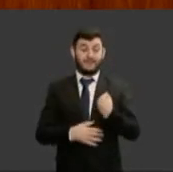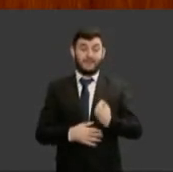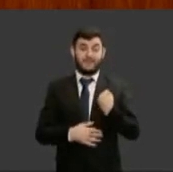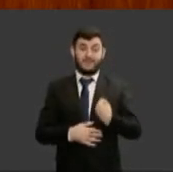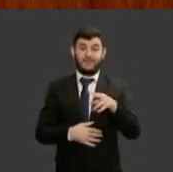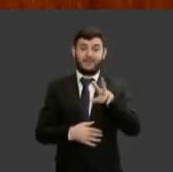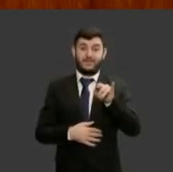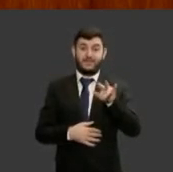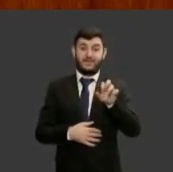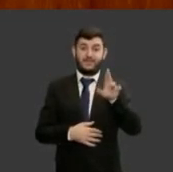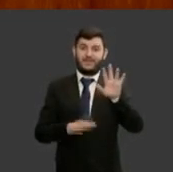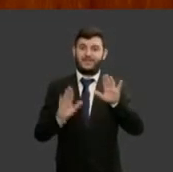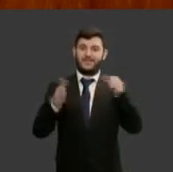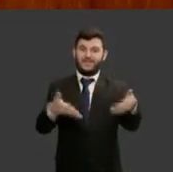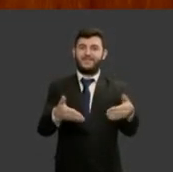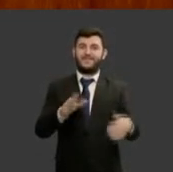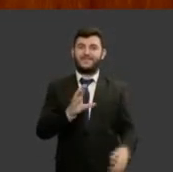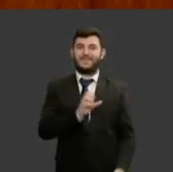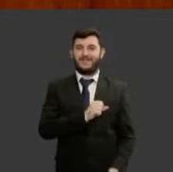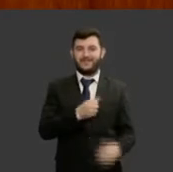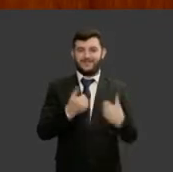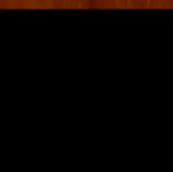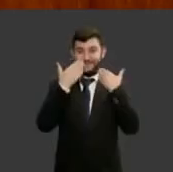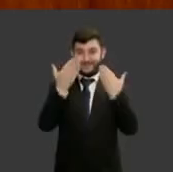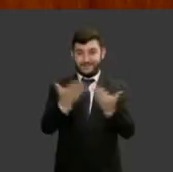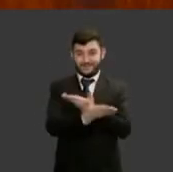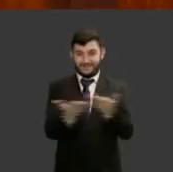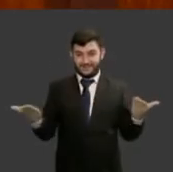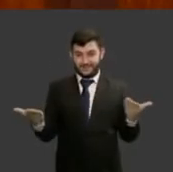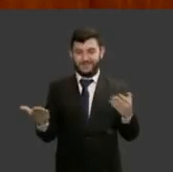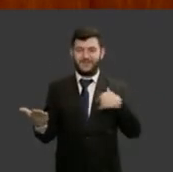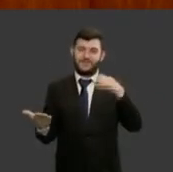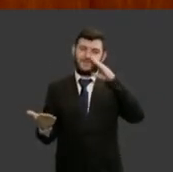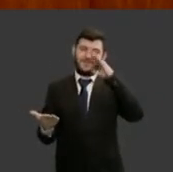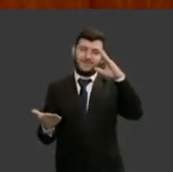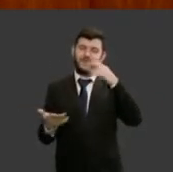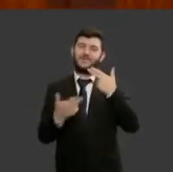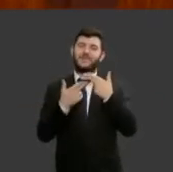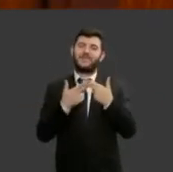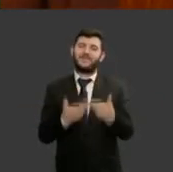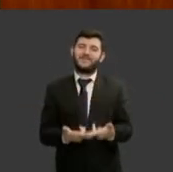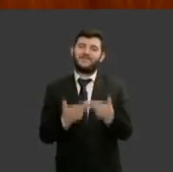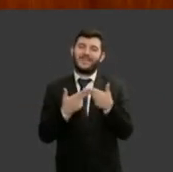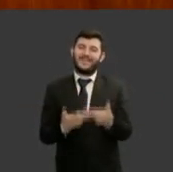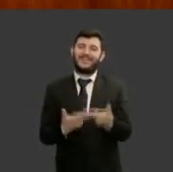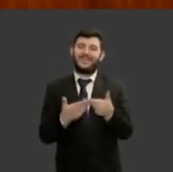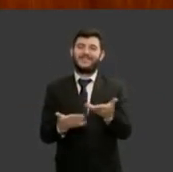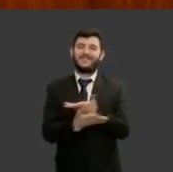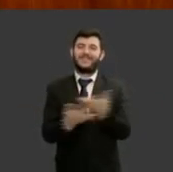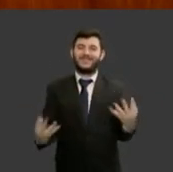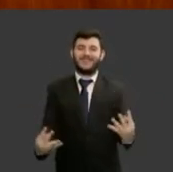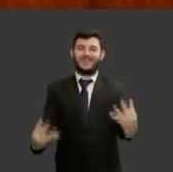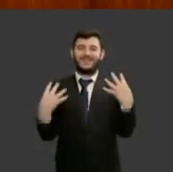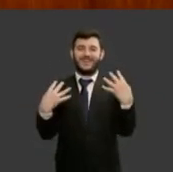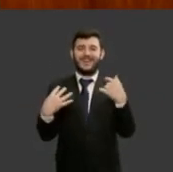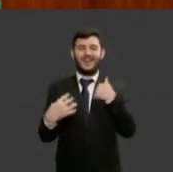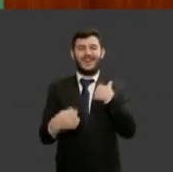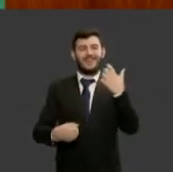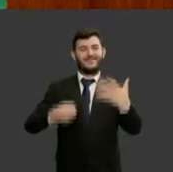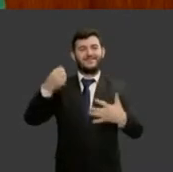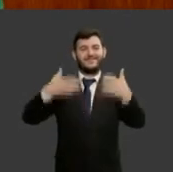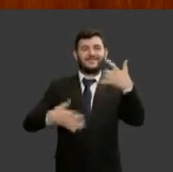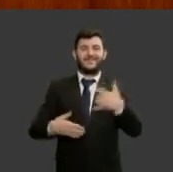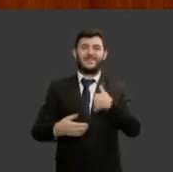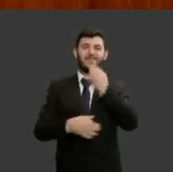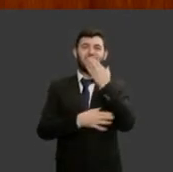agradeço a todos principalmente essa paciência com que ouviram as minhas palavras uma boa